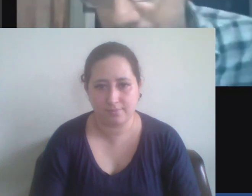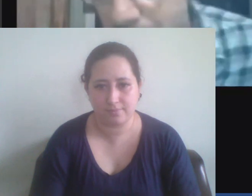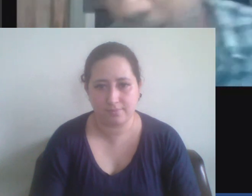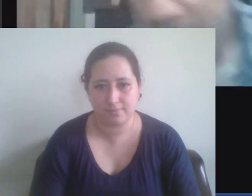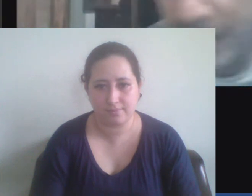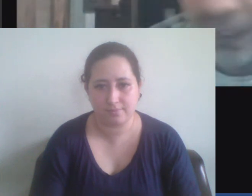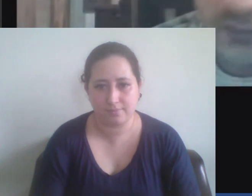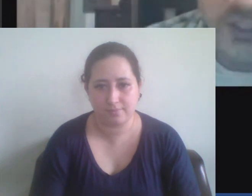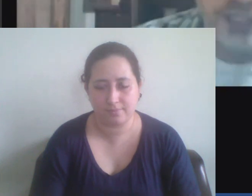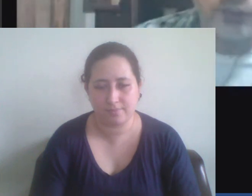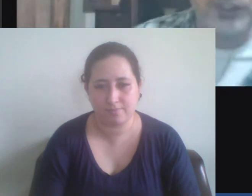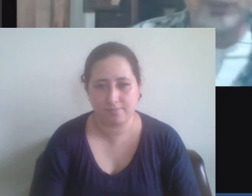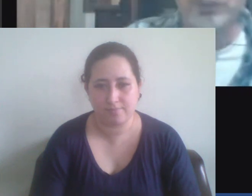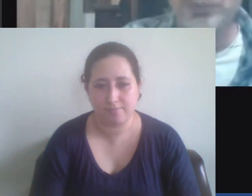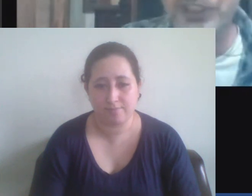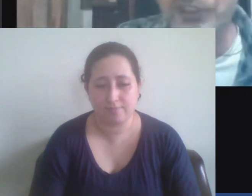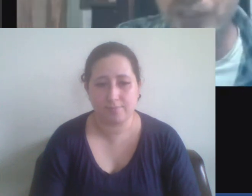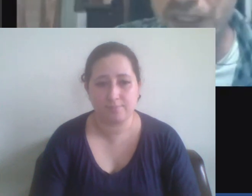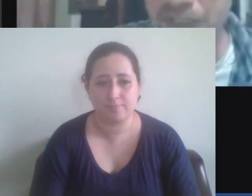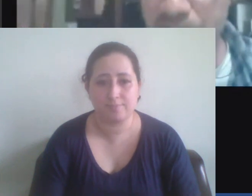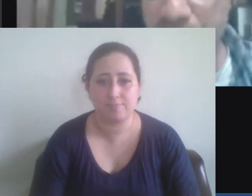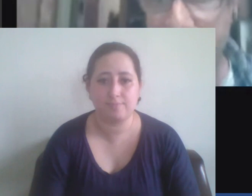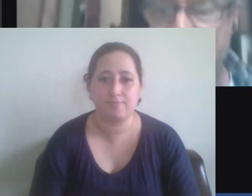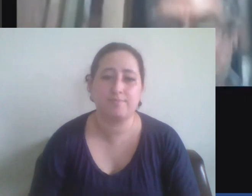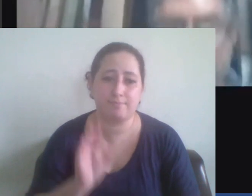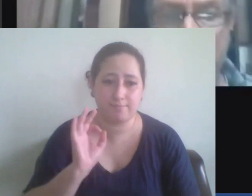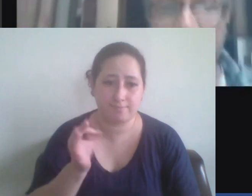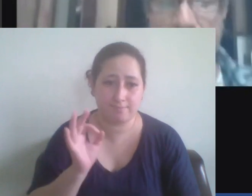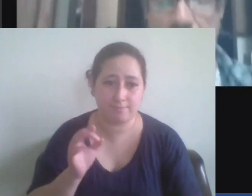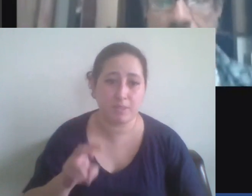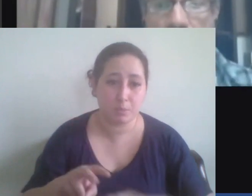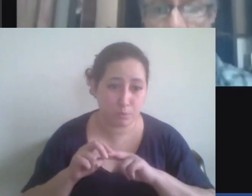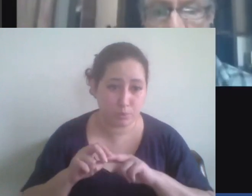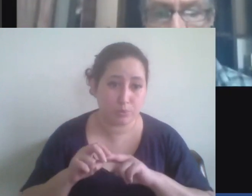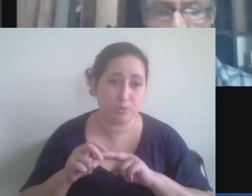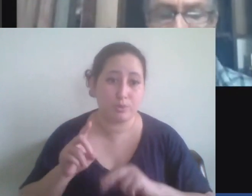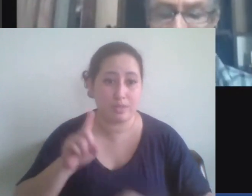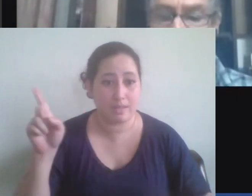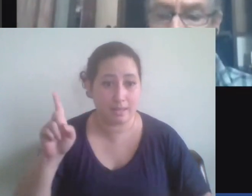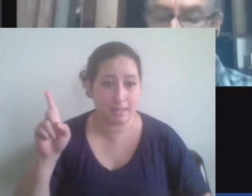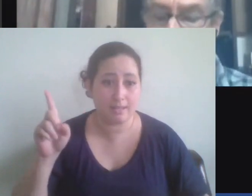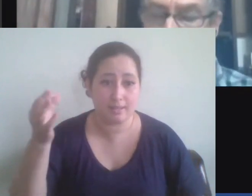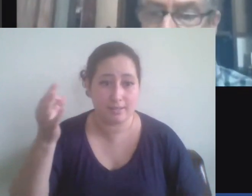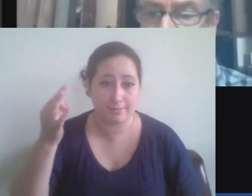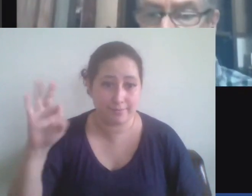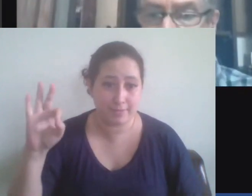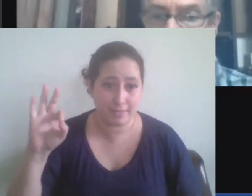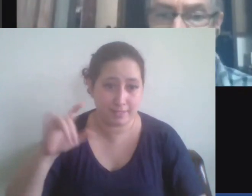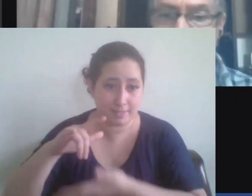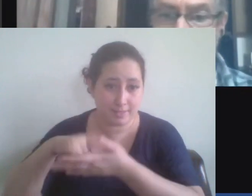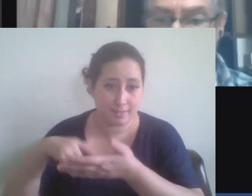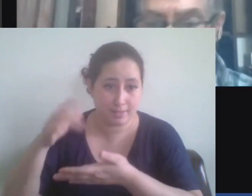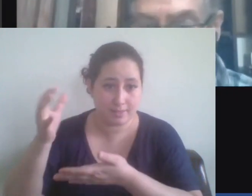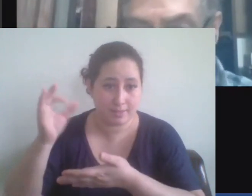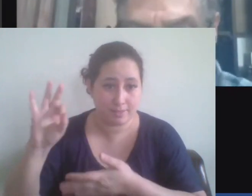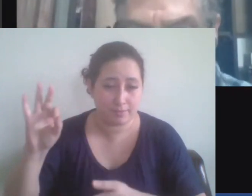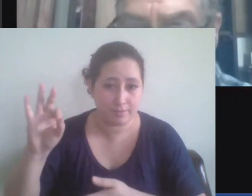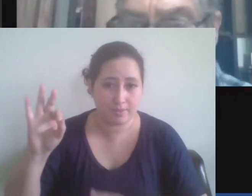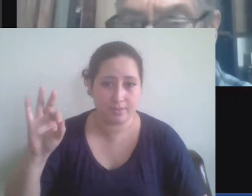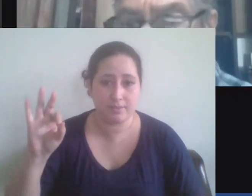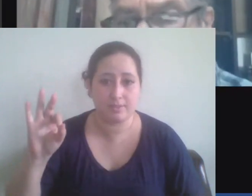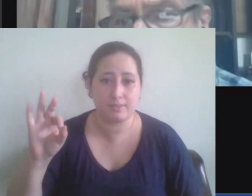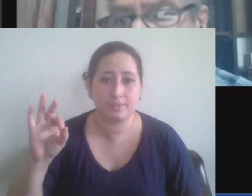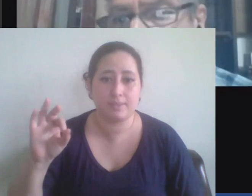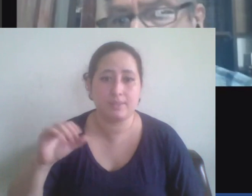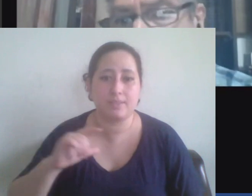na realidade é justamente por isso que na francesa você vai ter e até adiantando